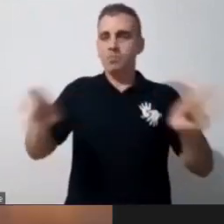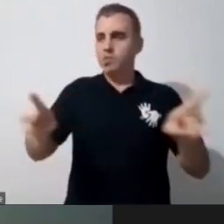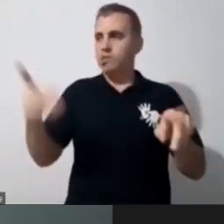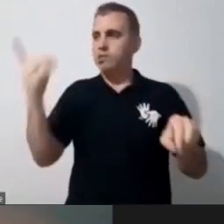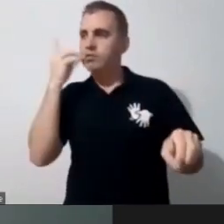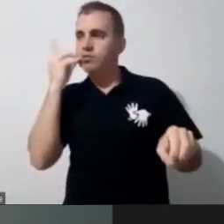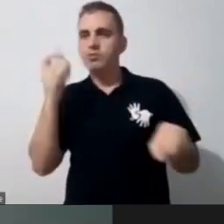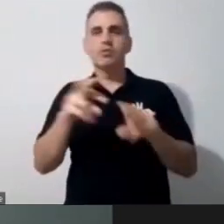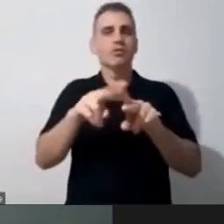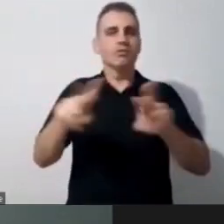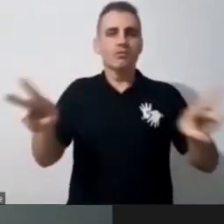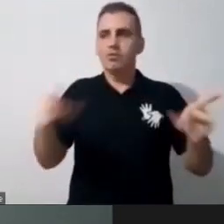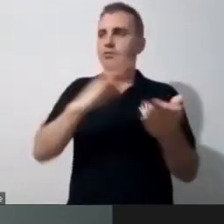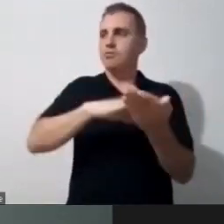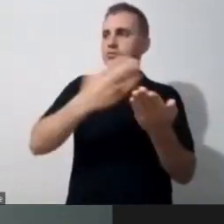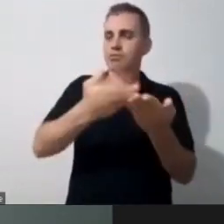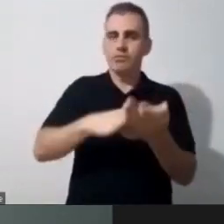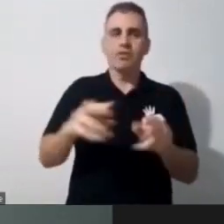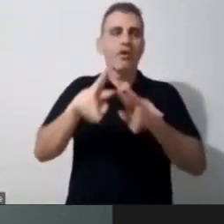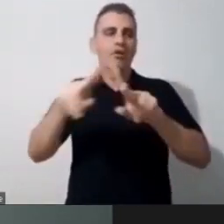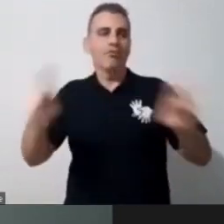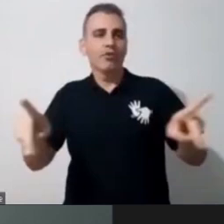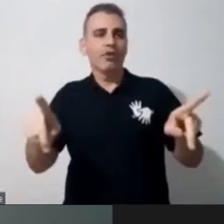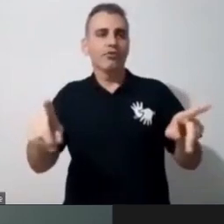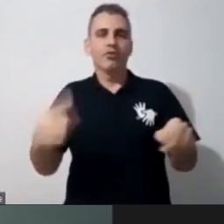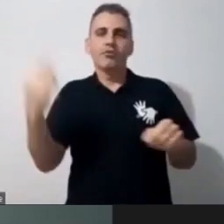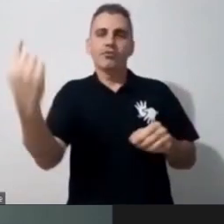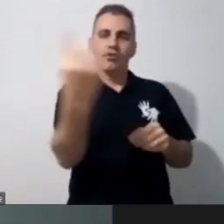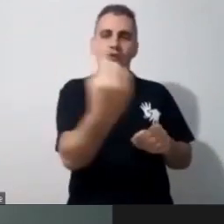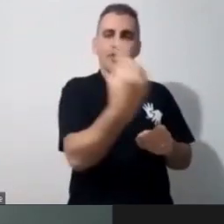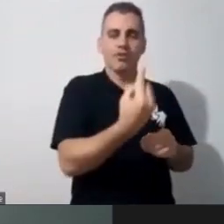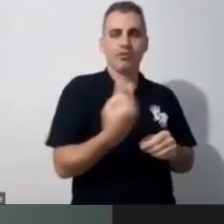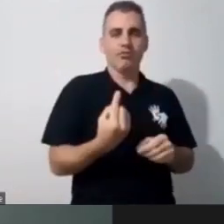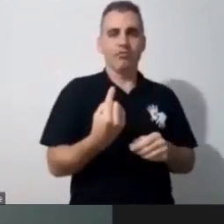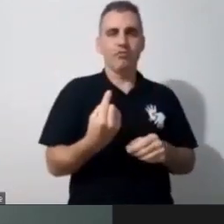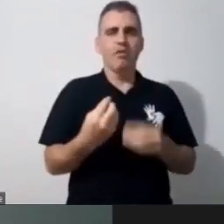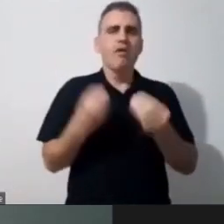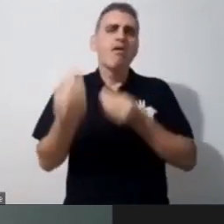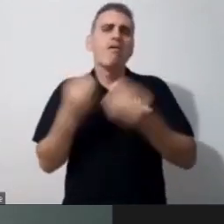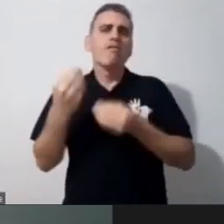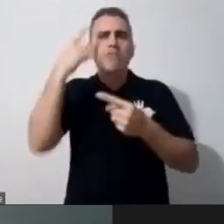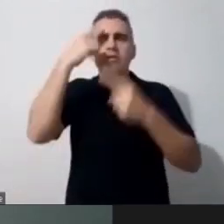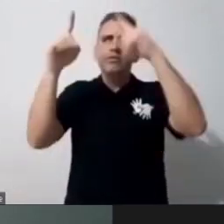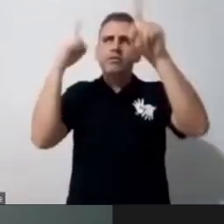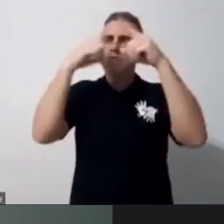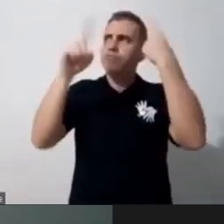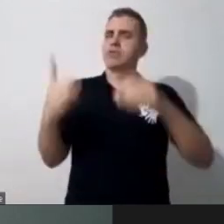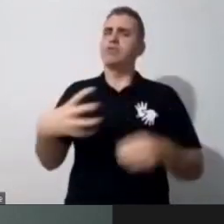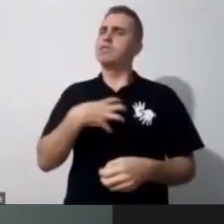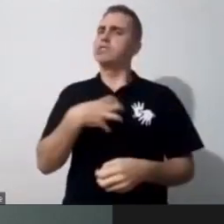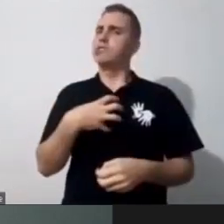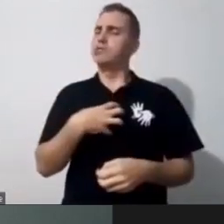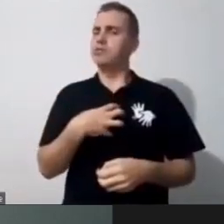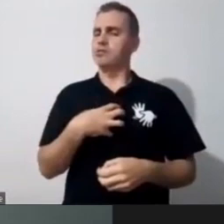nosso casal amigo que é intérprete. Então, como é que a gente se reinventa nesse sentido? Procurando contemplar as